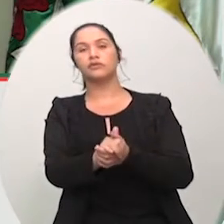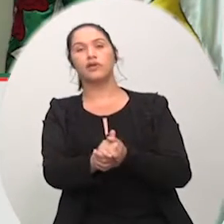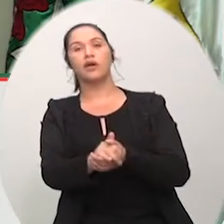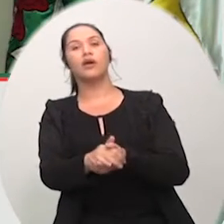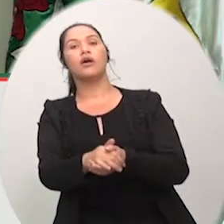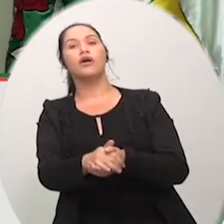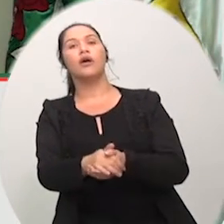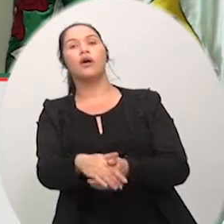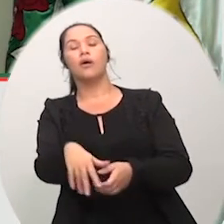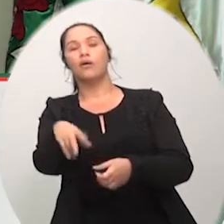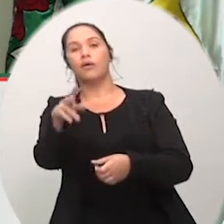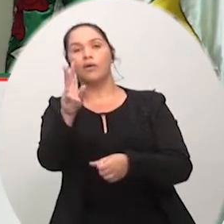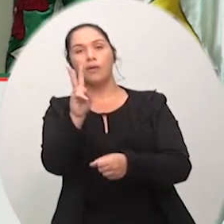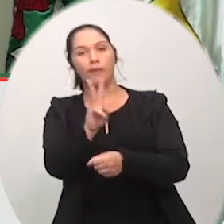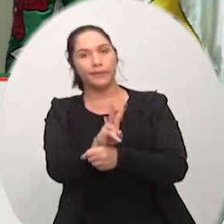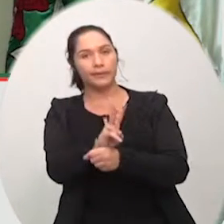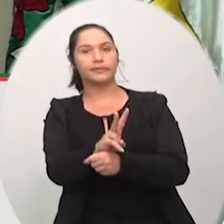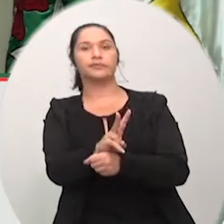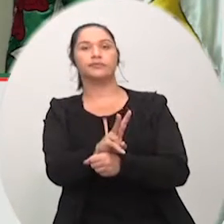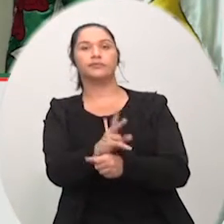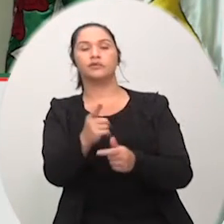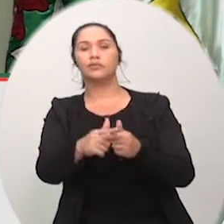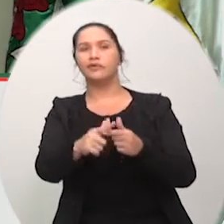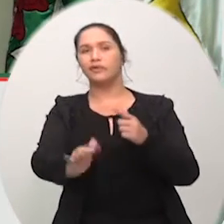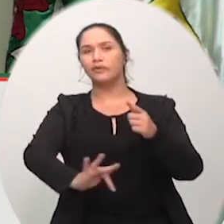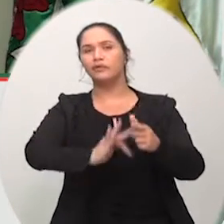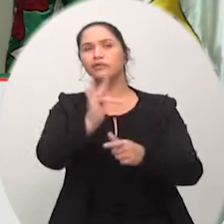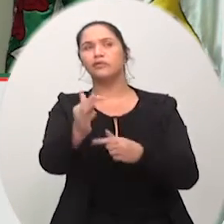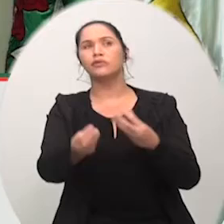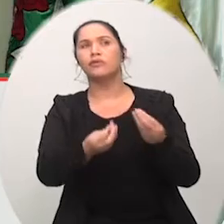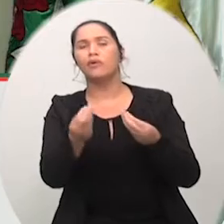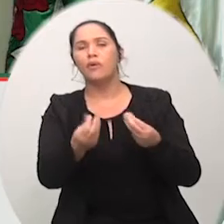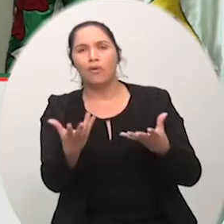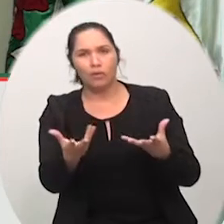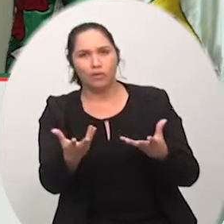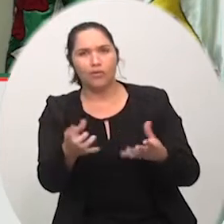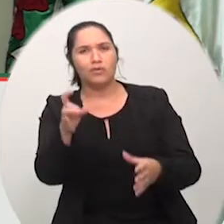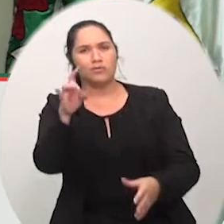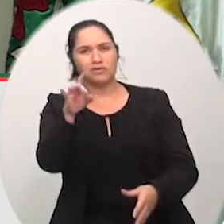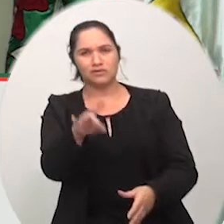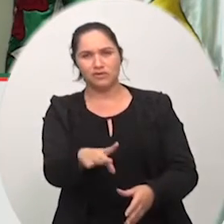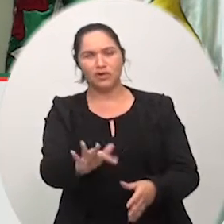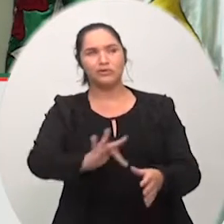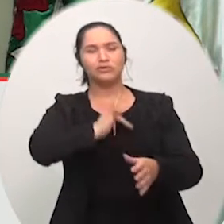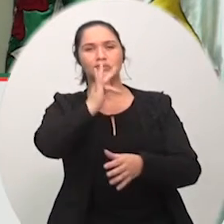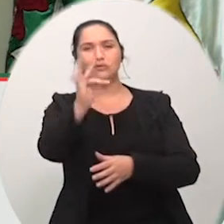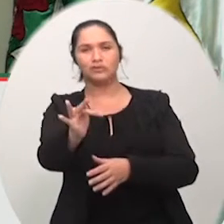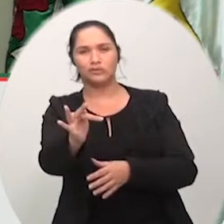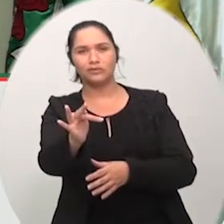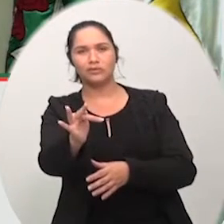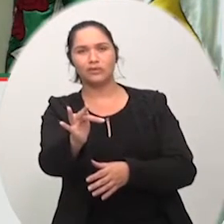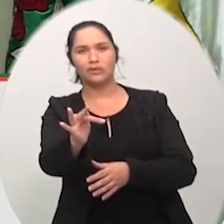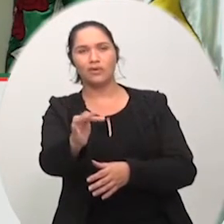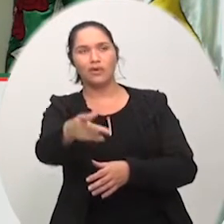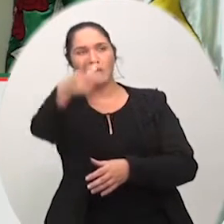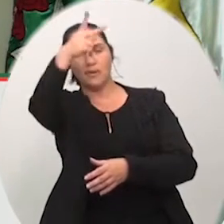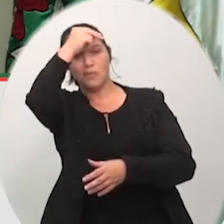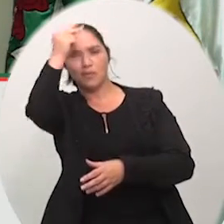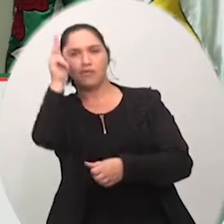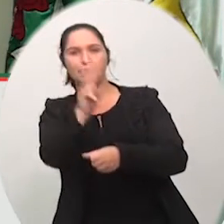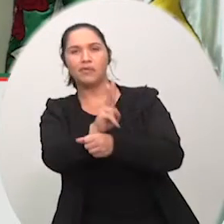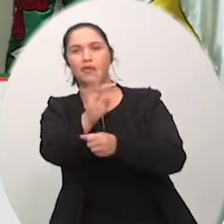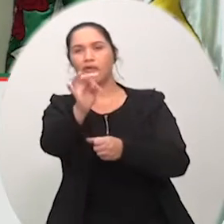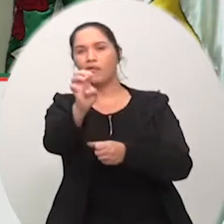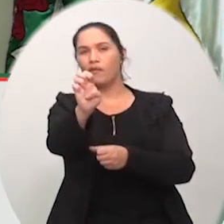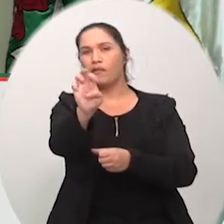futuro, ter gestores administrando apenas terceirizadas. Isso, o vereador Zairo traz também com muita propriedade. Então, temos que ter